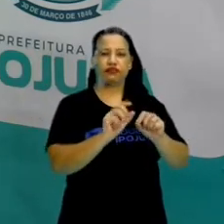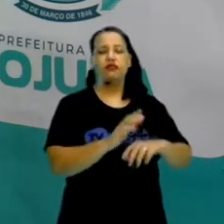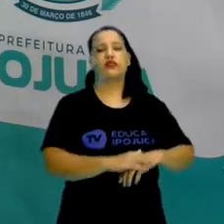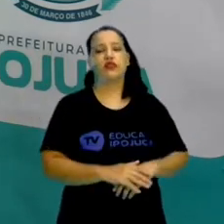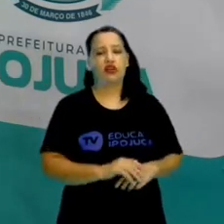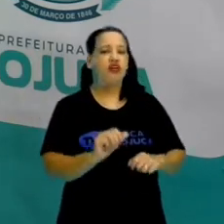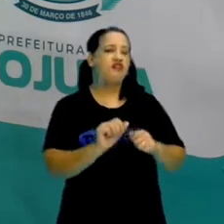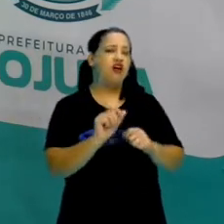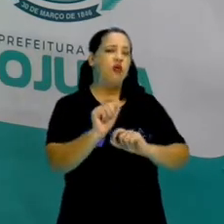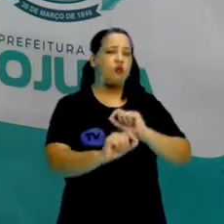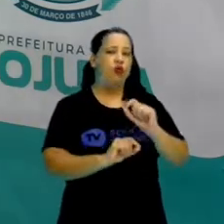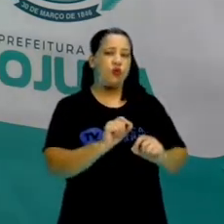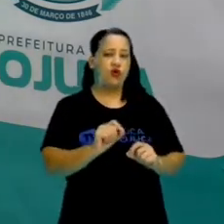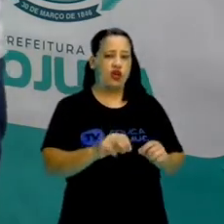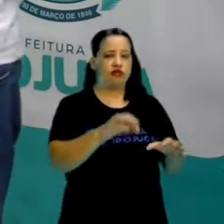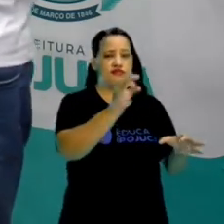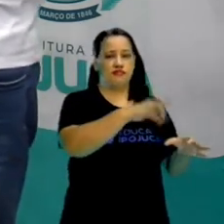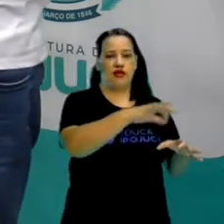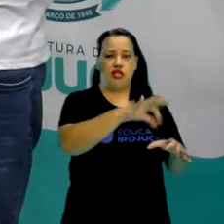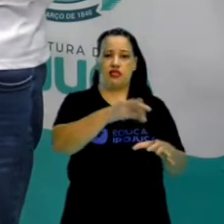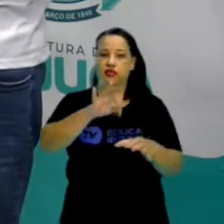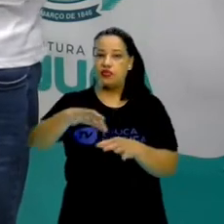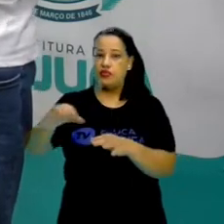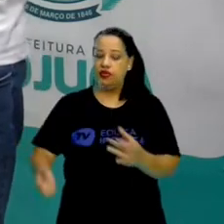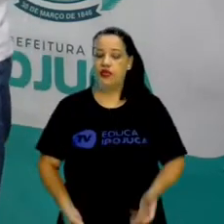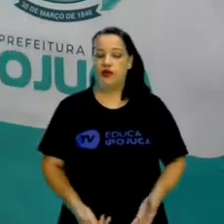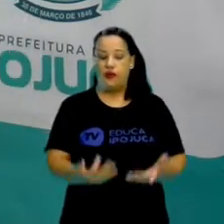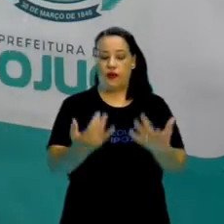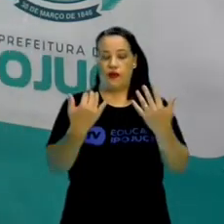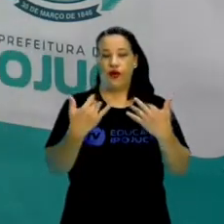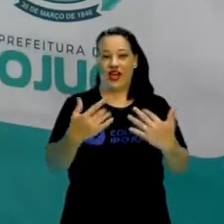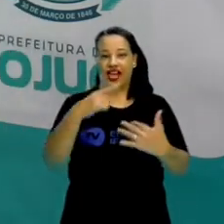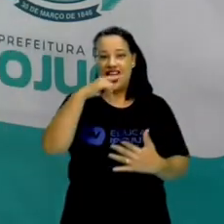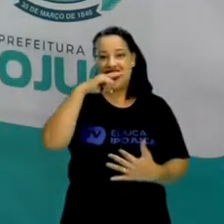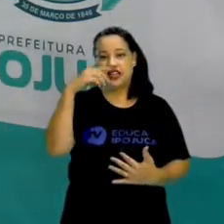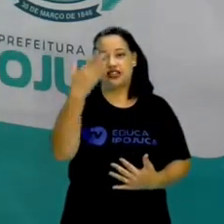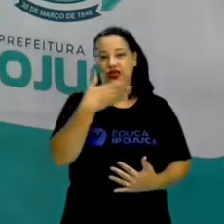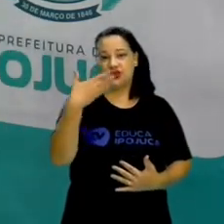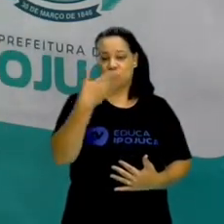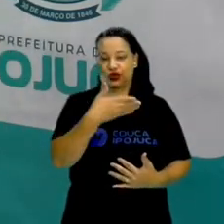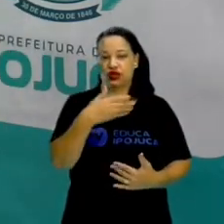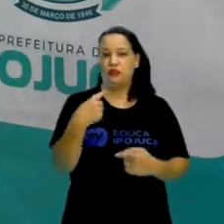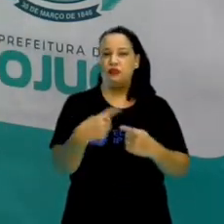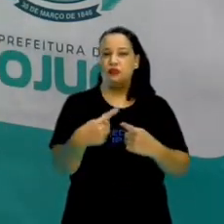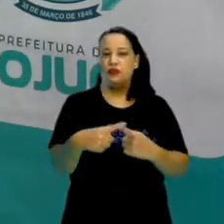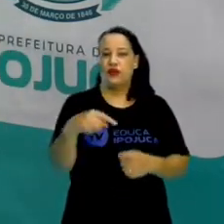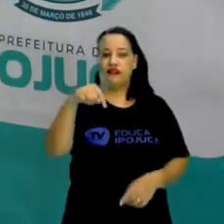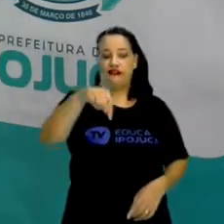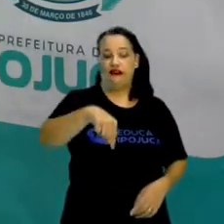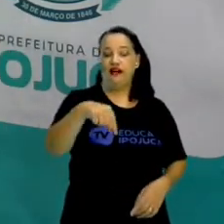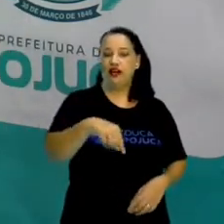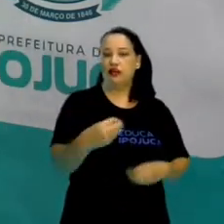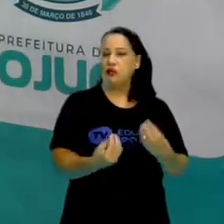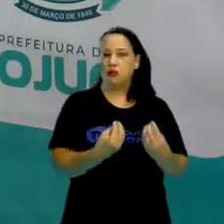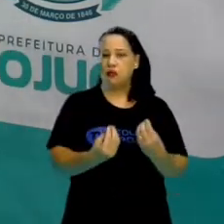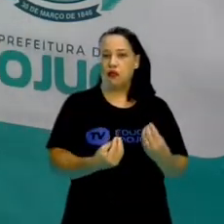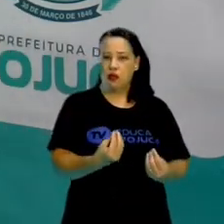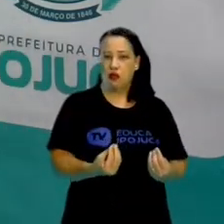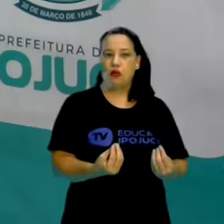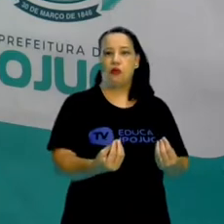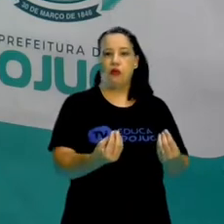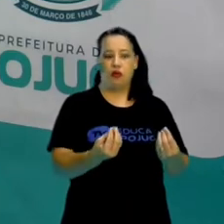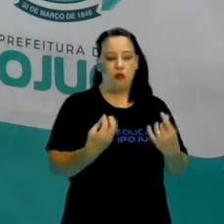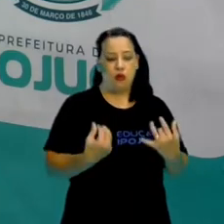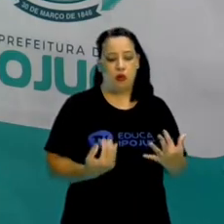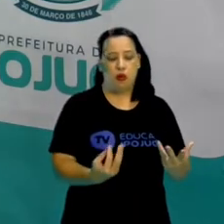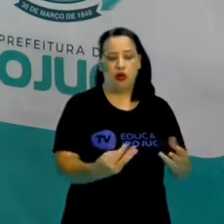Eles vão vir aqui para plantar cana-de-açúcar, tá? Porque a área, esta região aqui, ela era muito rica, tá certo?